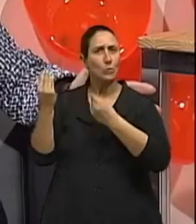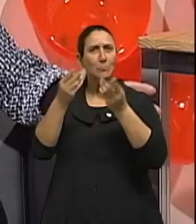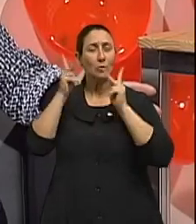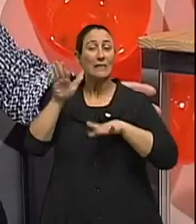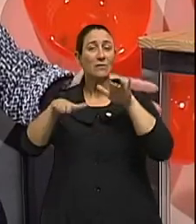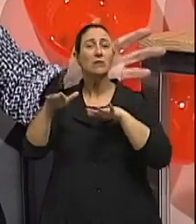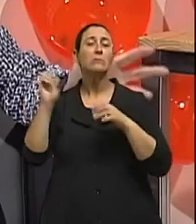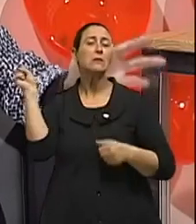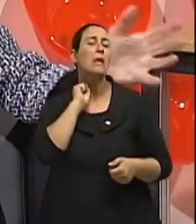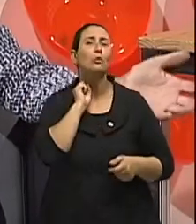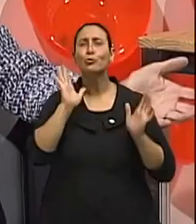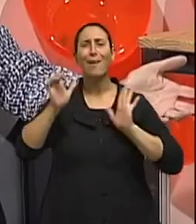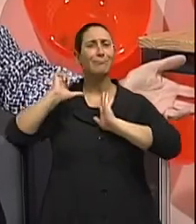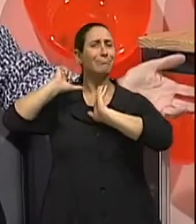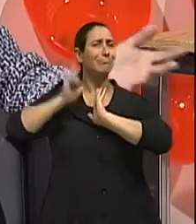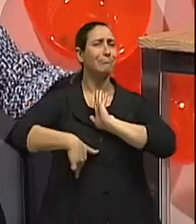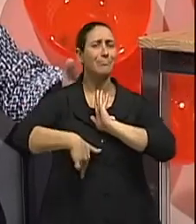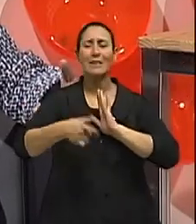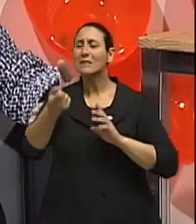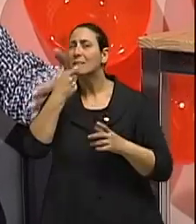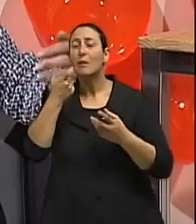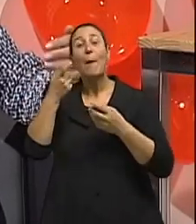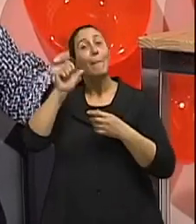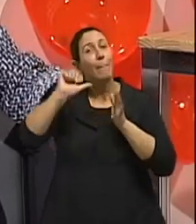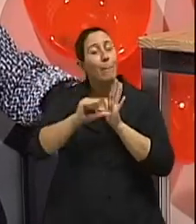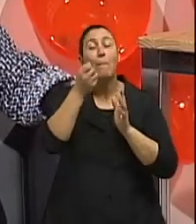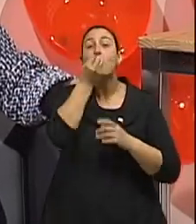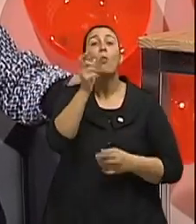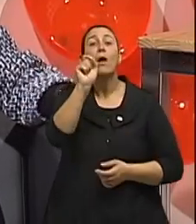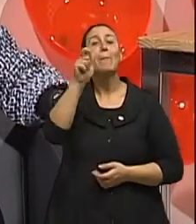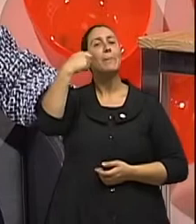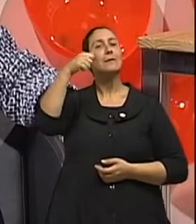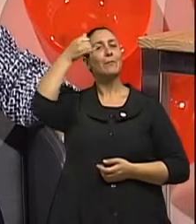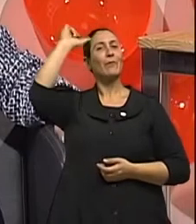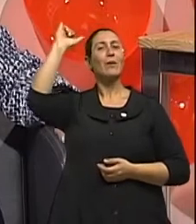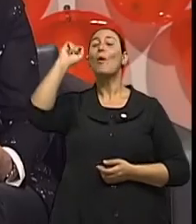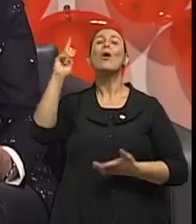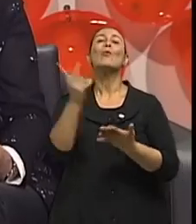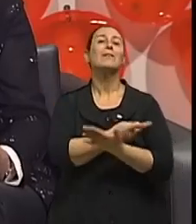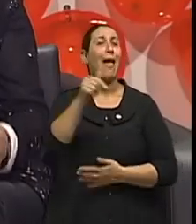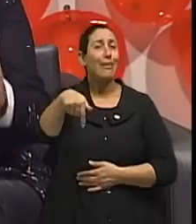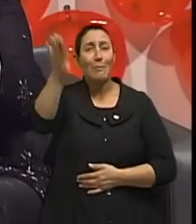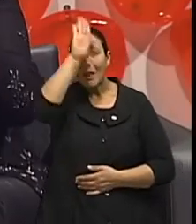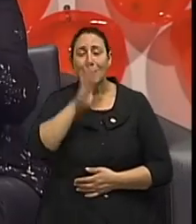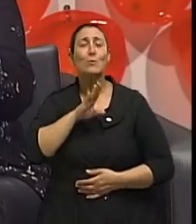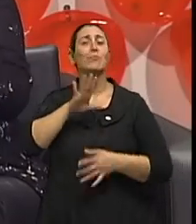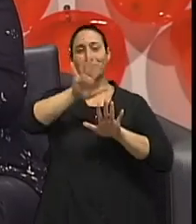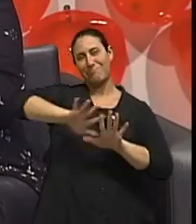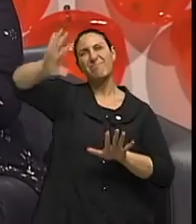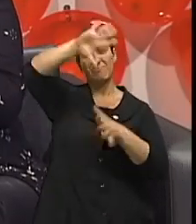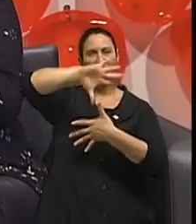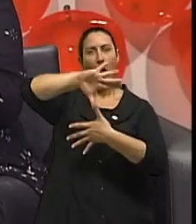pouco atrasada, né? O ideal é prevenir, mas infelizmente a nossa cultura ocidental é de tratar. É, de tratar. Bom, mas